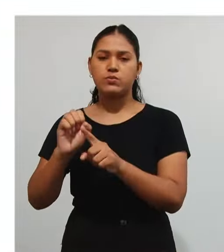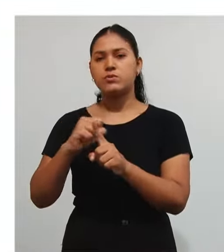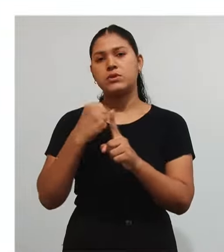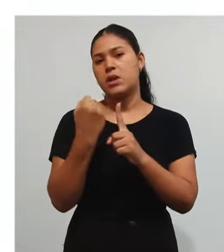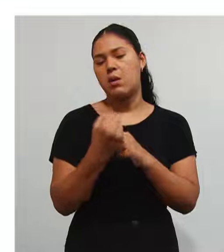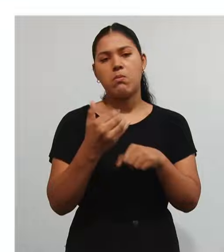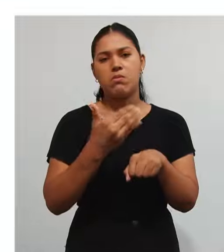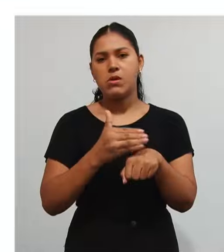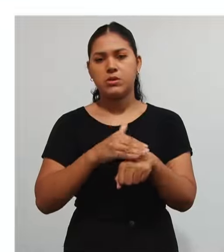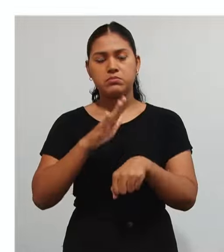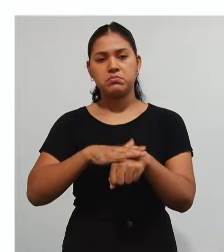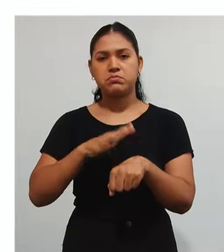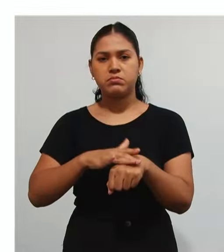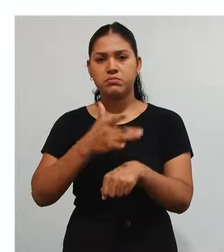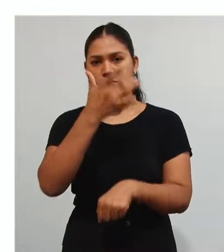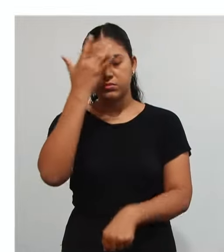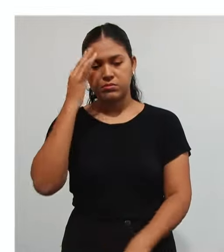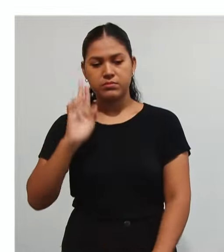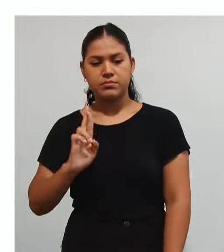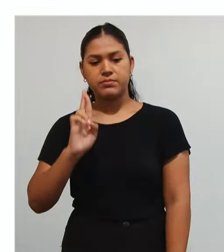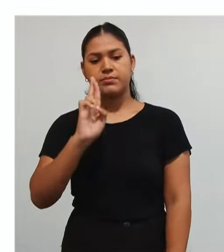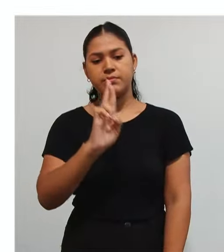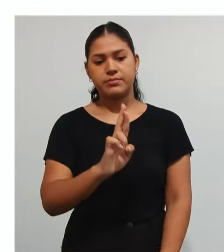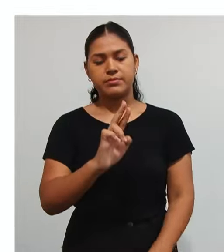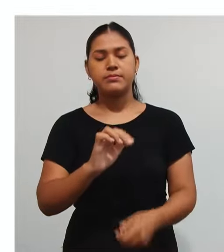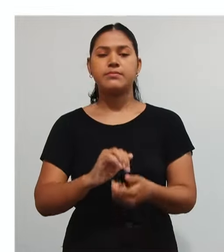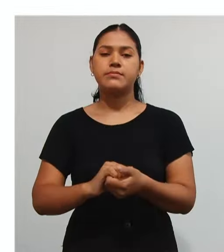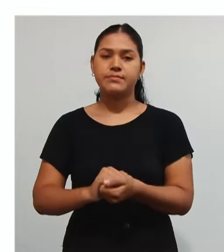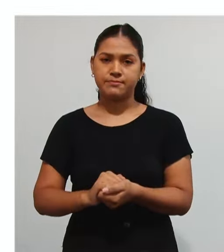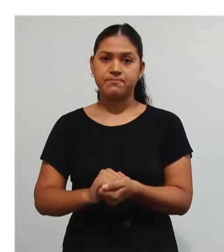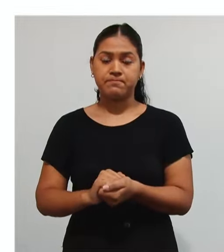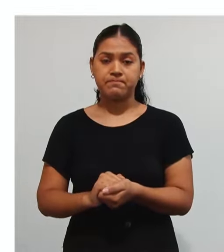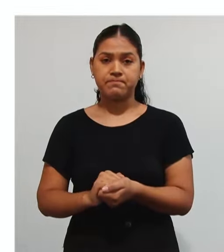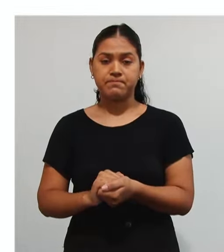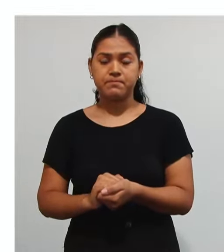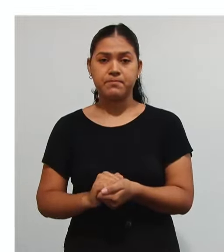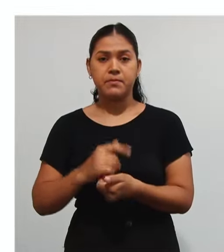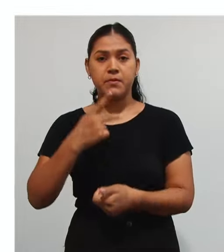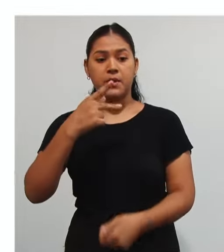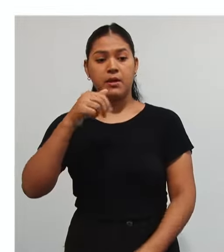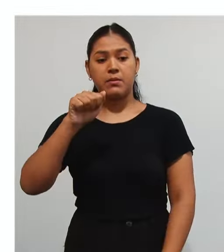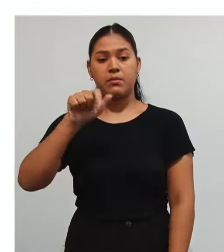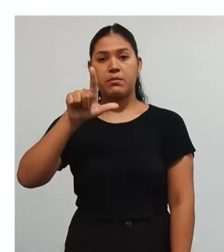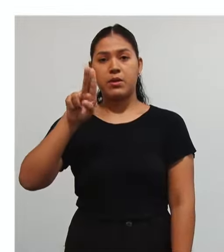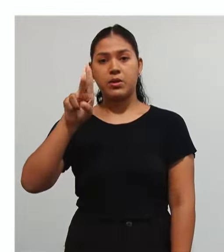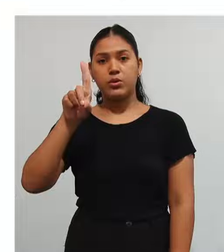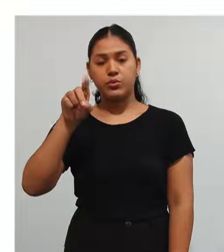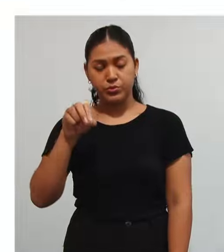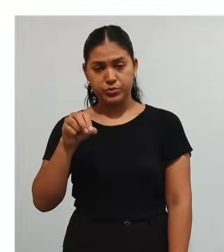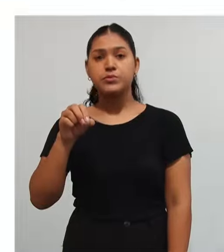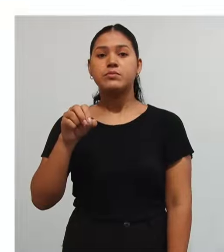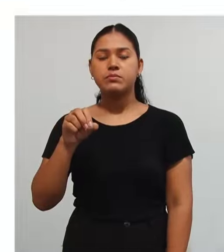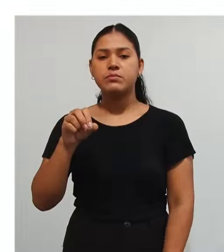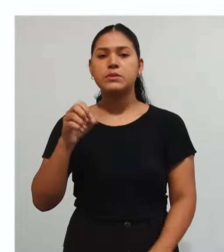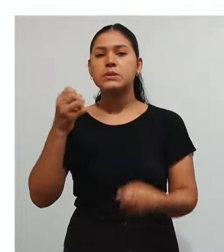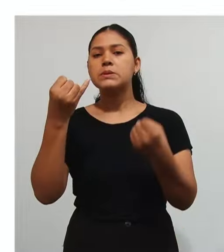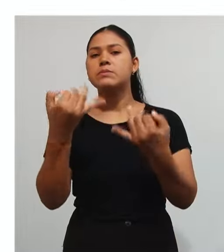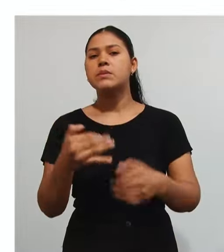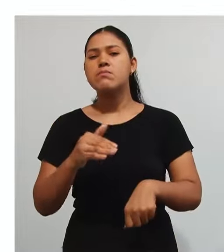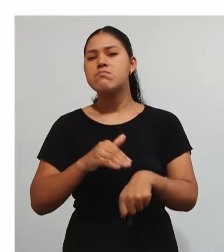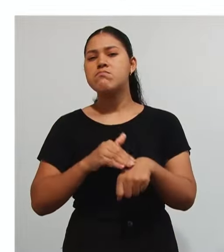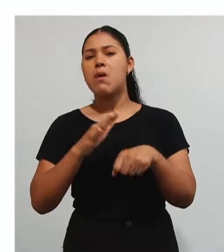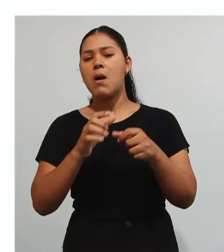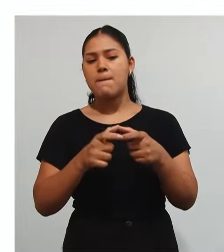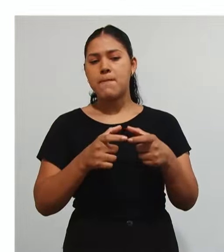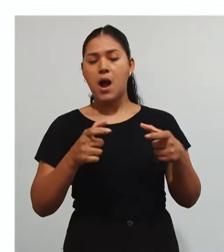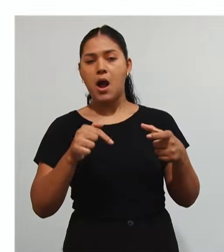Nós temos O pensamento Que diz o seguinte Quanto mais clara A responsabilidade Do poder público Perante os seus